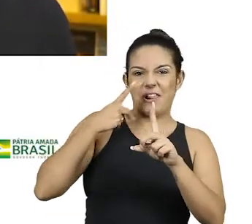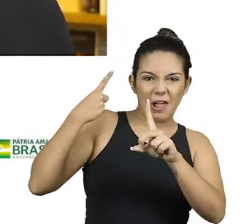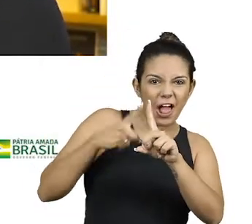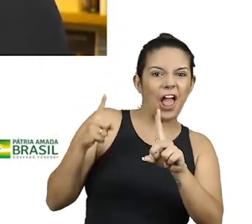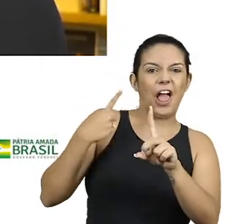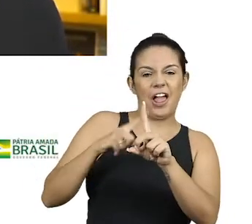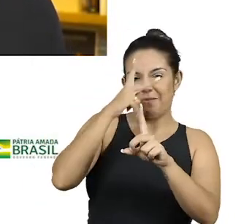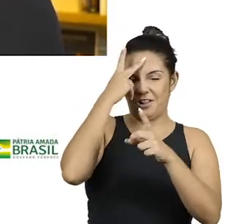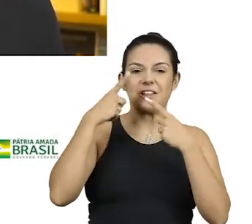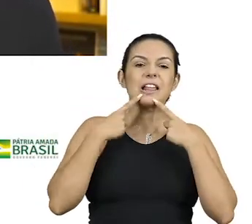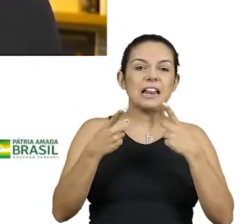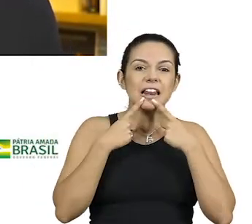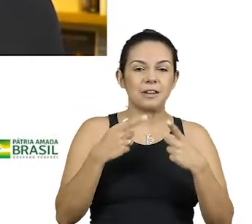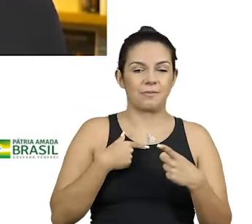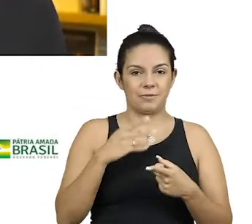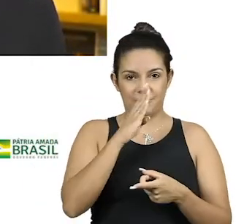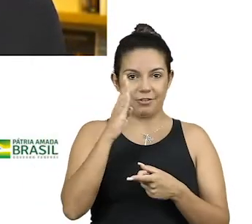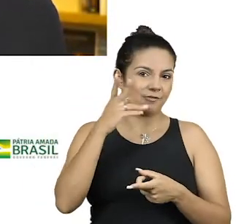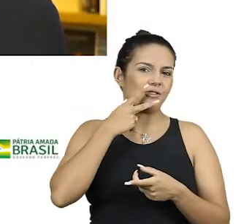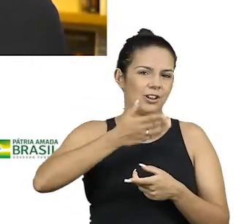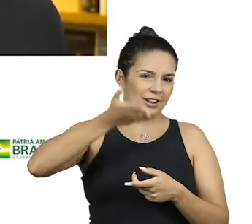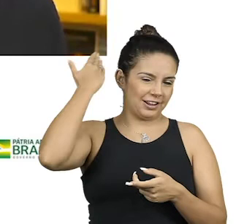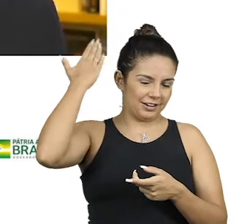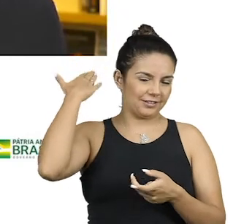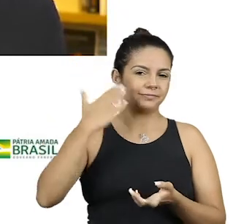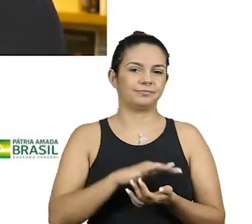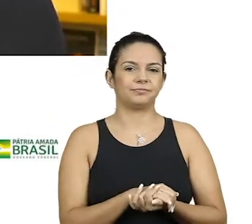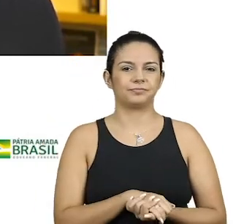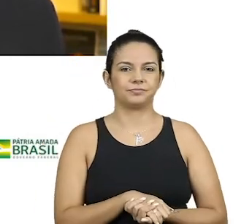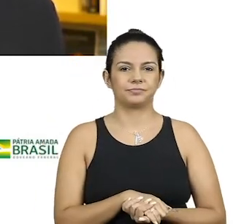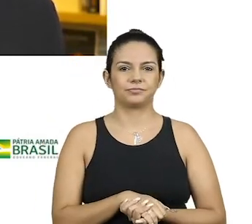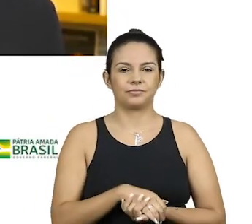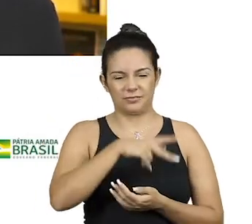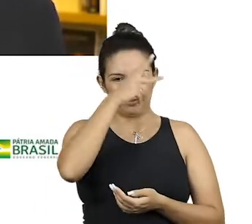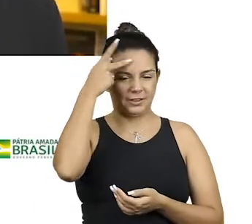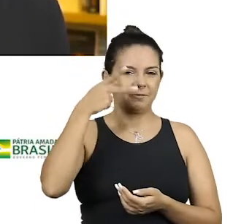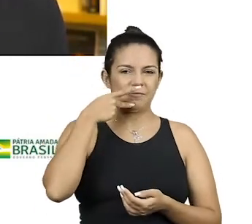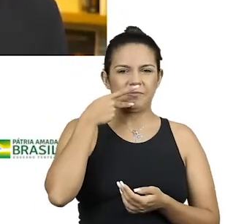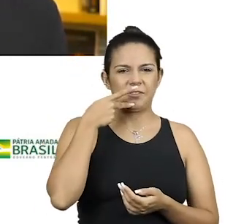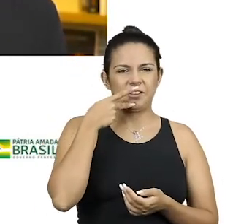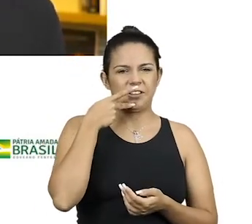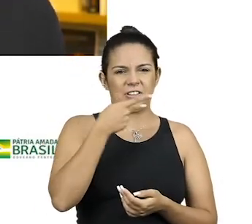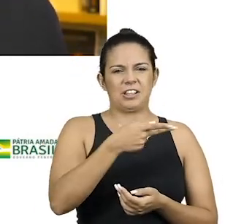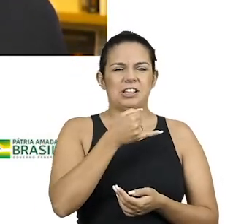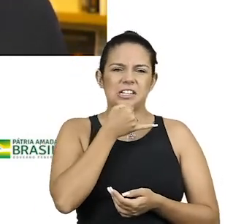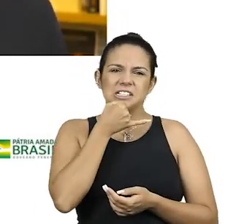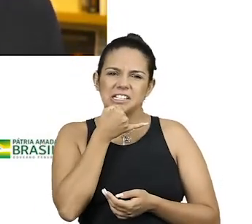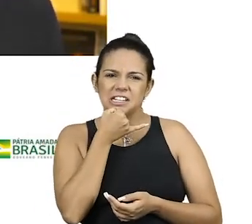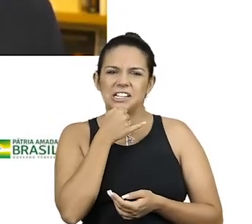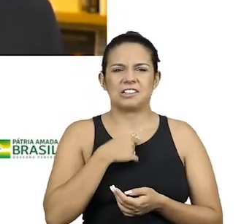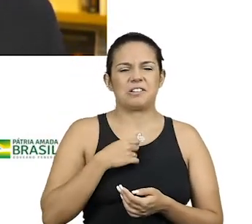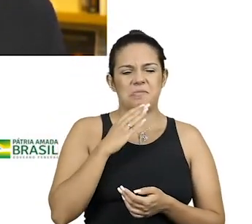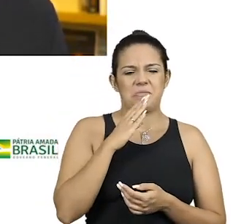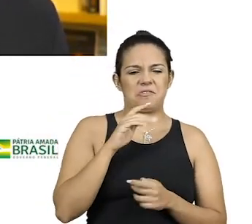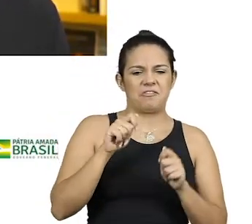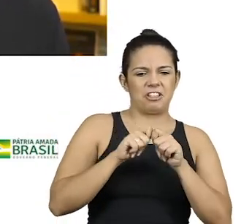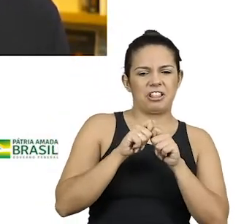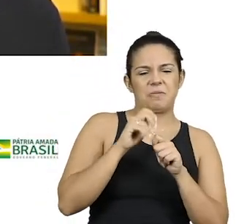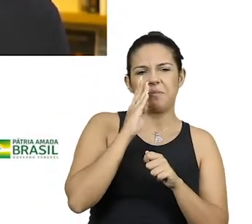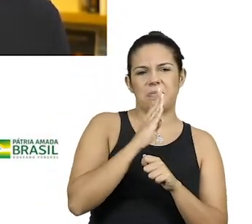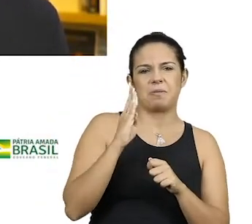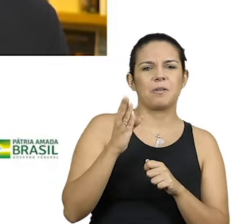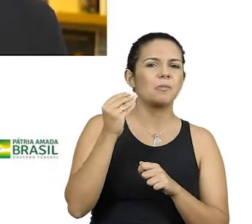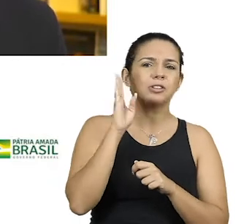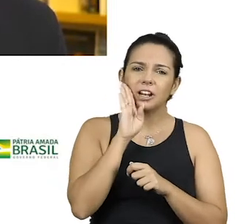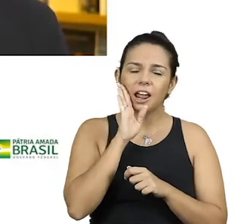dia, não sou, não. Na época, muita gente ficou triste, ah, que legal fazer um programa desse, mas foi muito legal